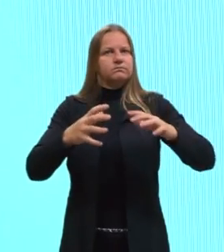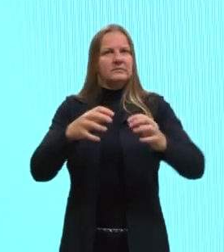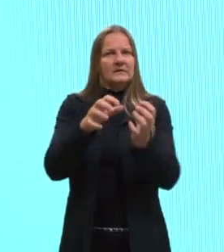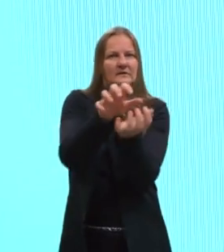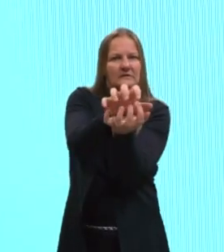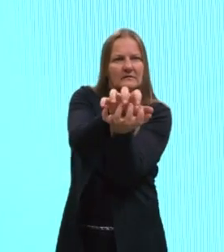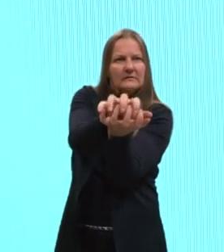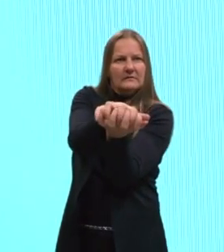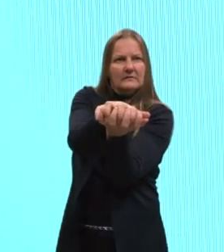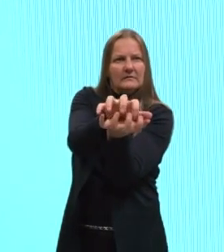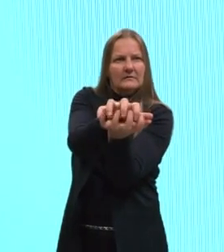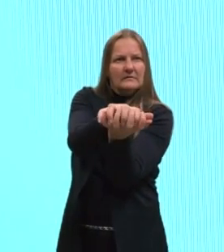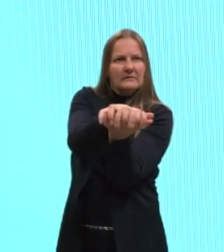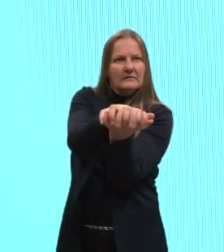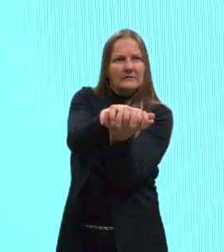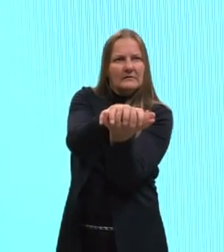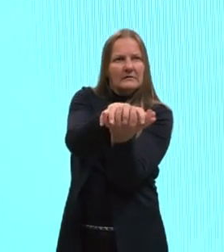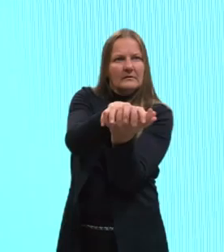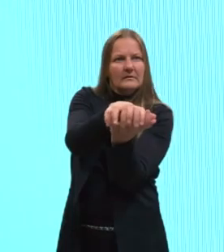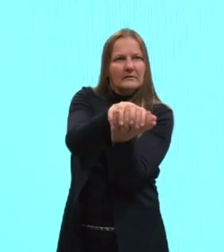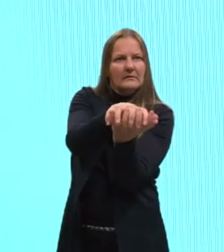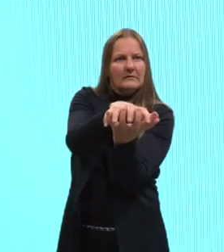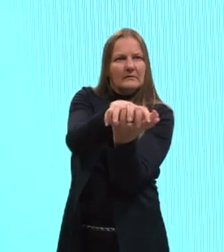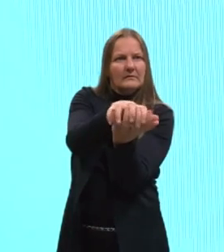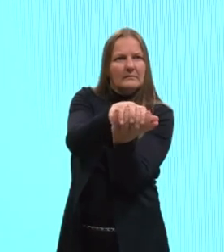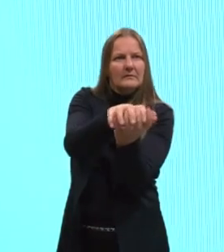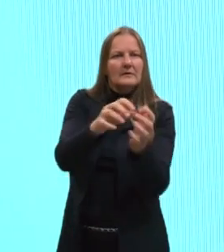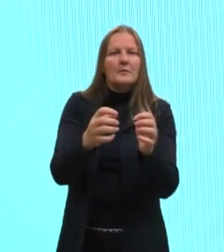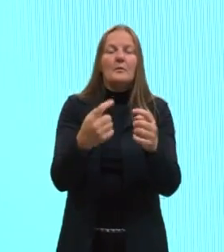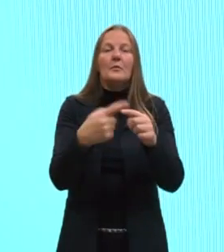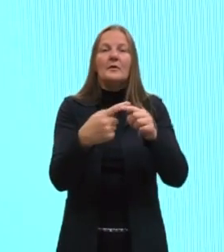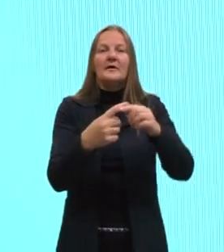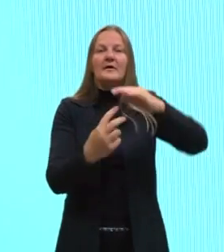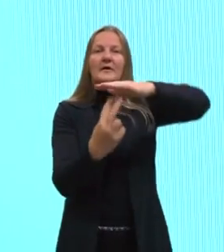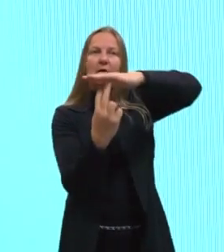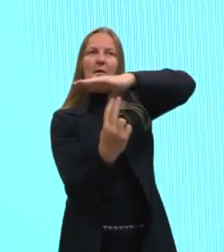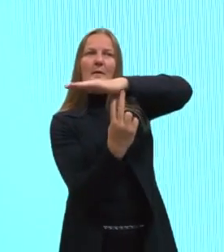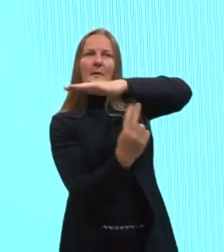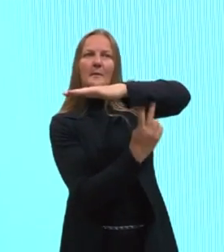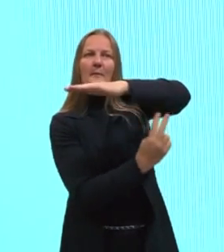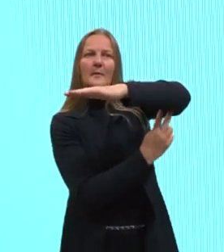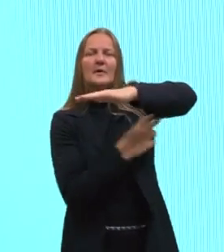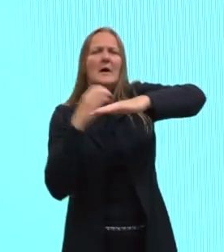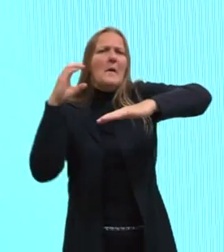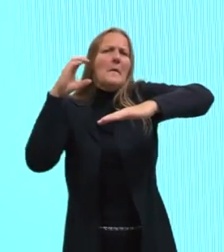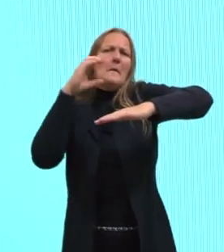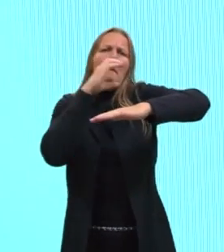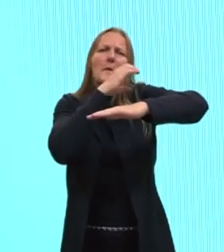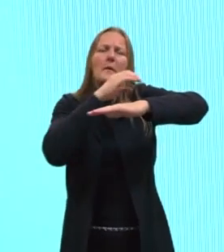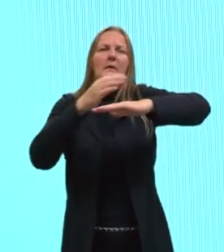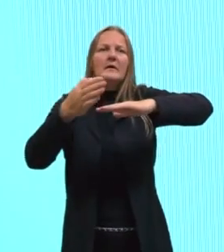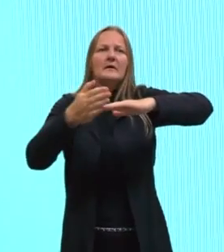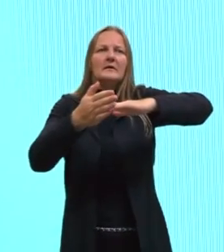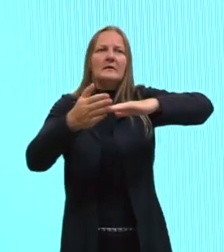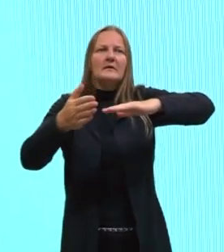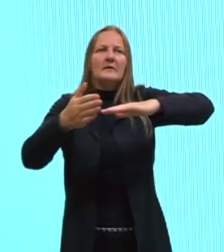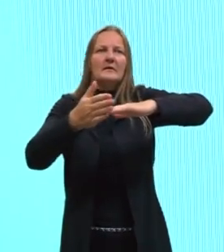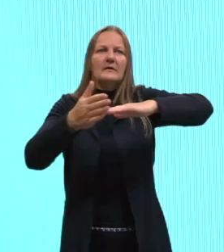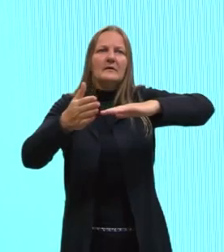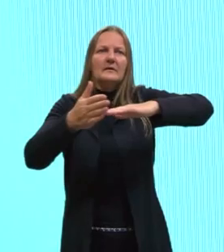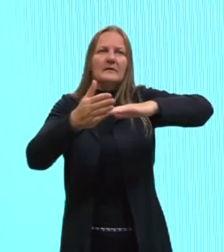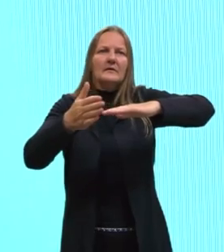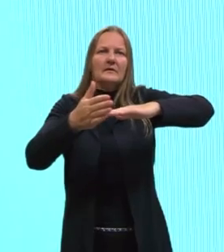esses pequenos espaços aqui, que são livres. Porque quando está muito quente, muito calor, a